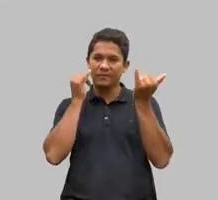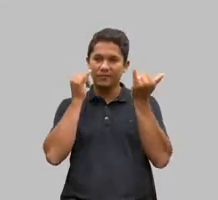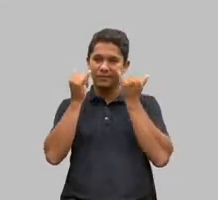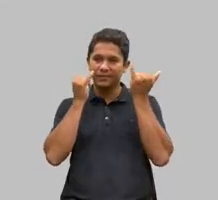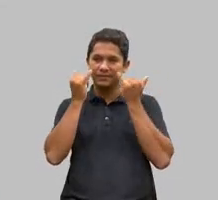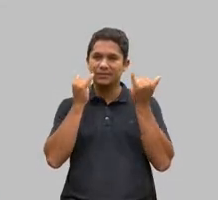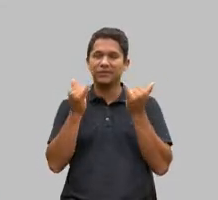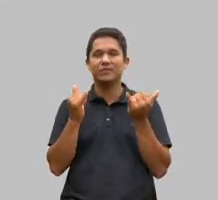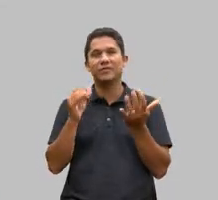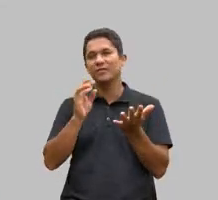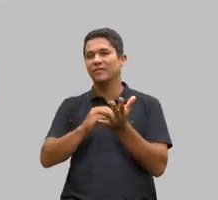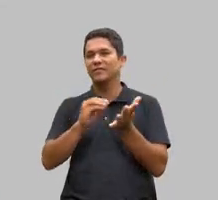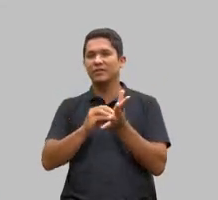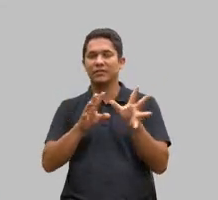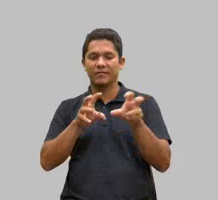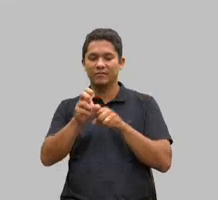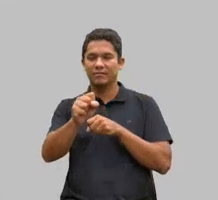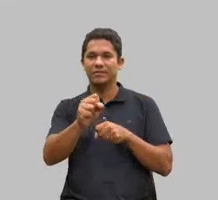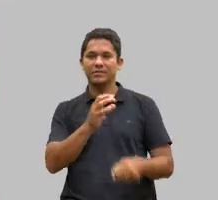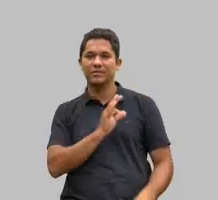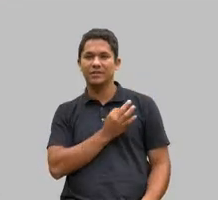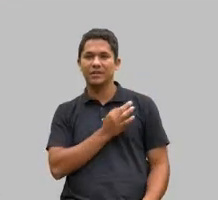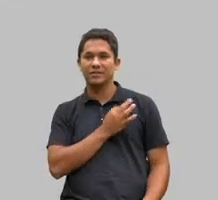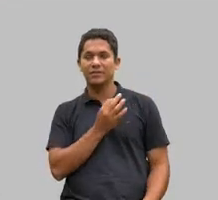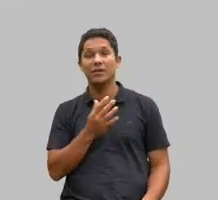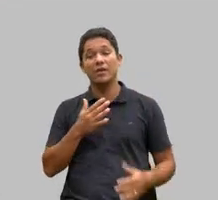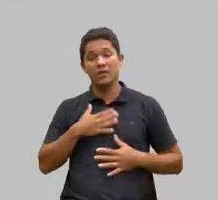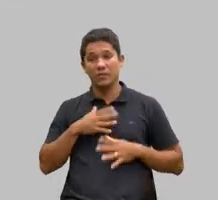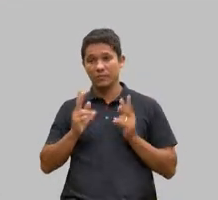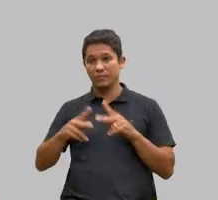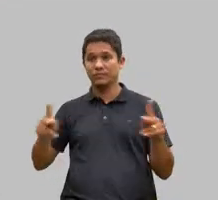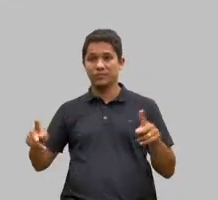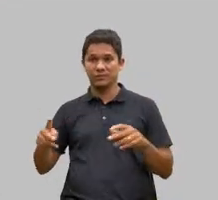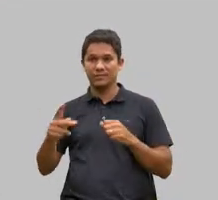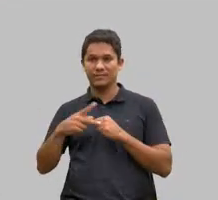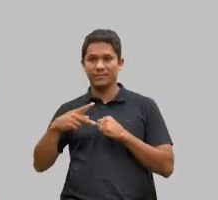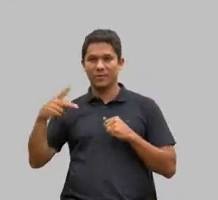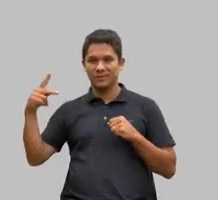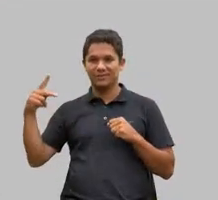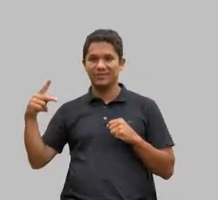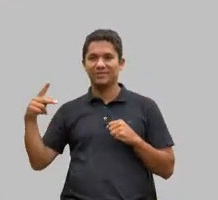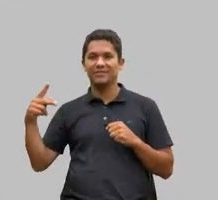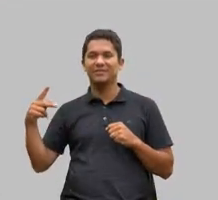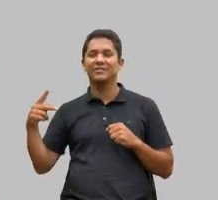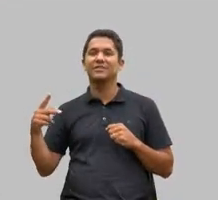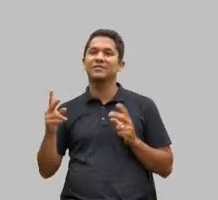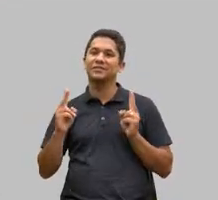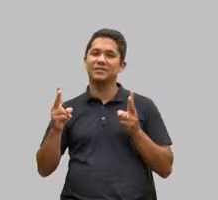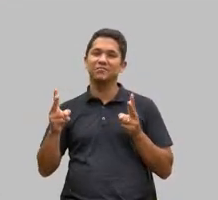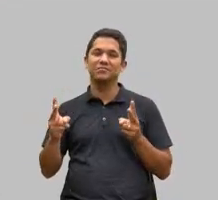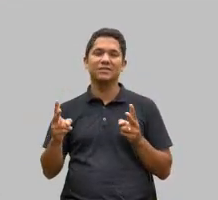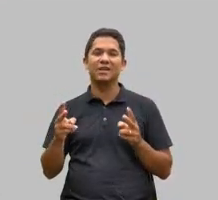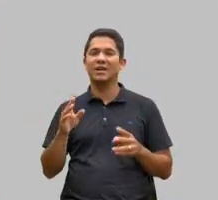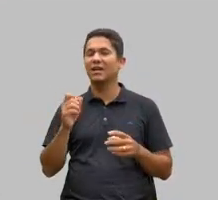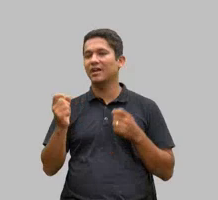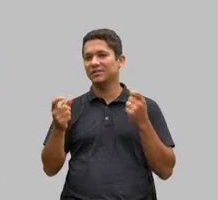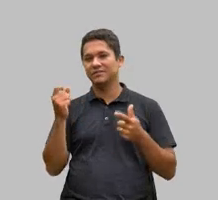professora da pós-graduação muitas vezes chega para mim profissionais que desconhecem totalmente